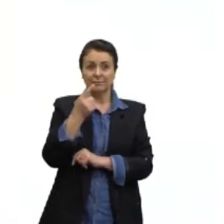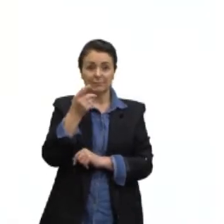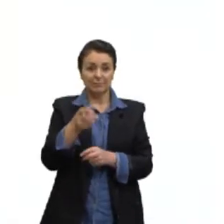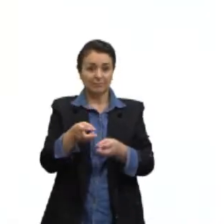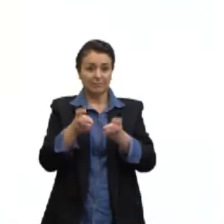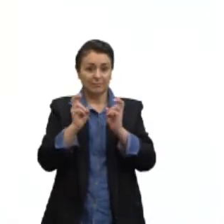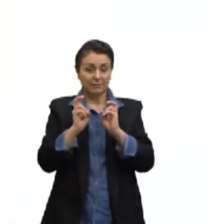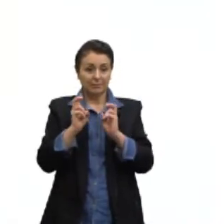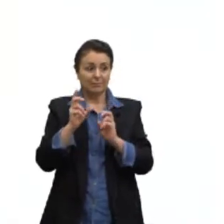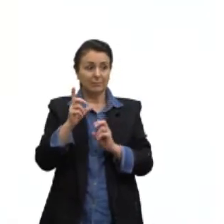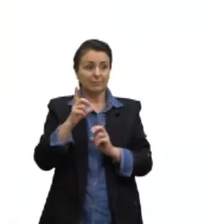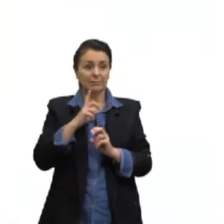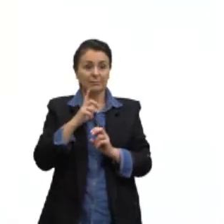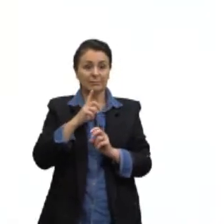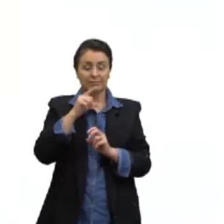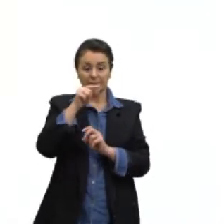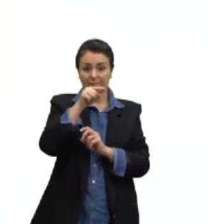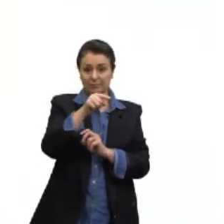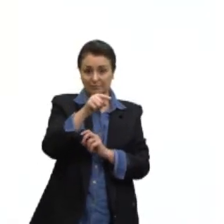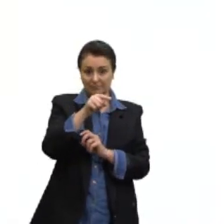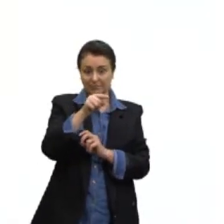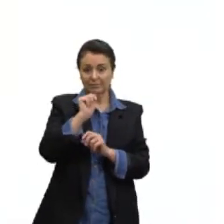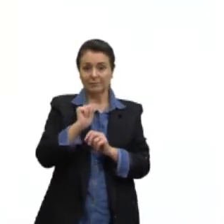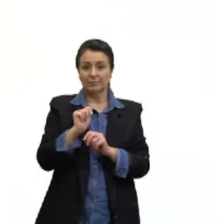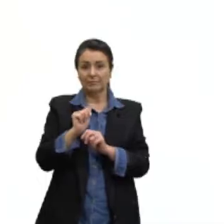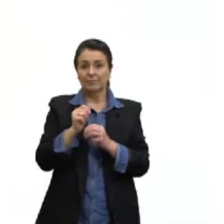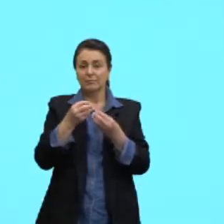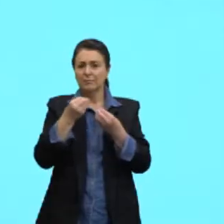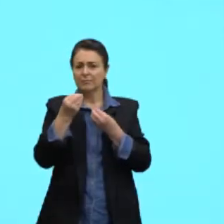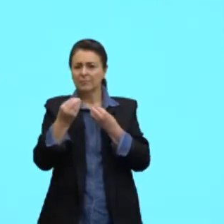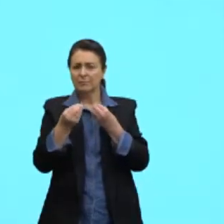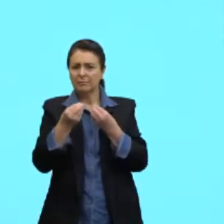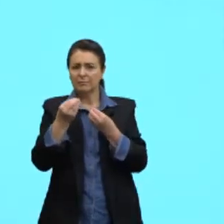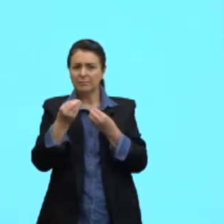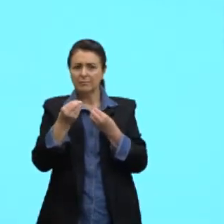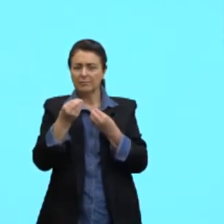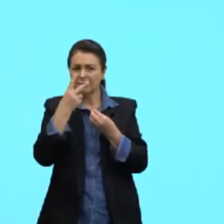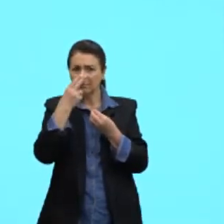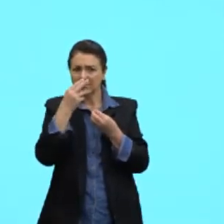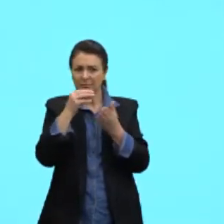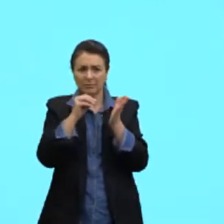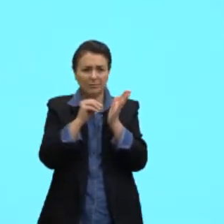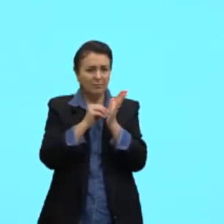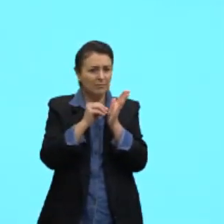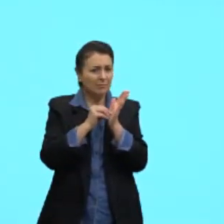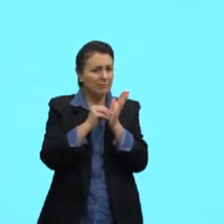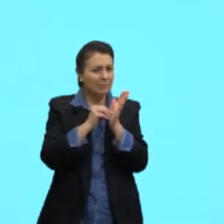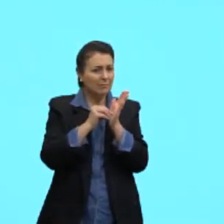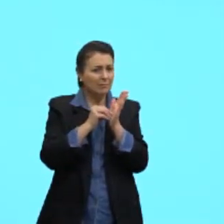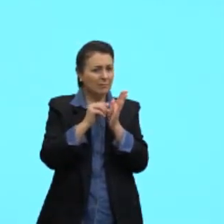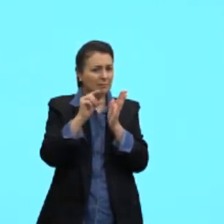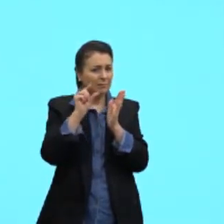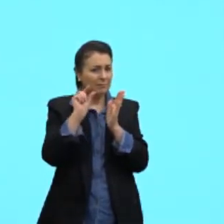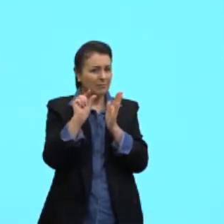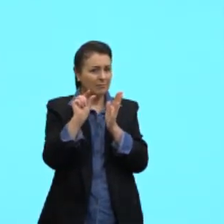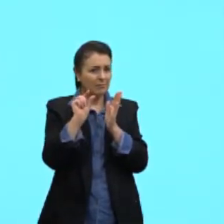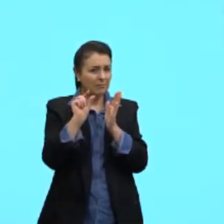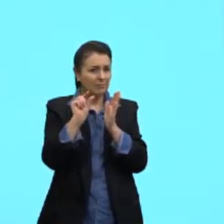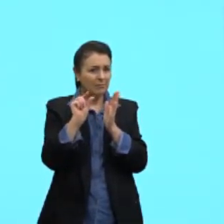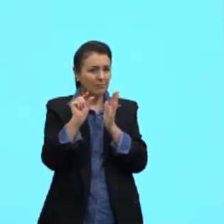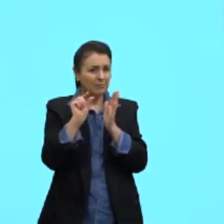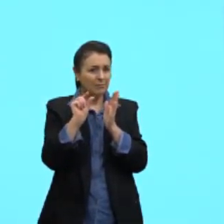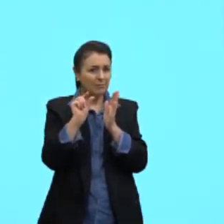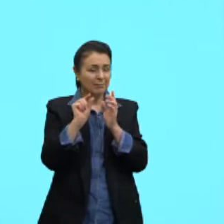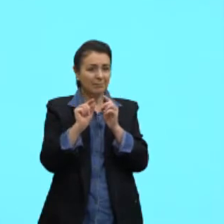que há, nesse segundo desenho, como se fosse faltando um pedacinho, vou dizer assim. Que é esse pedacinho